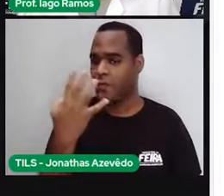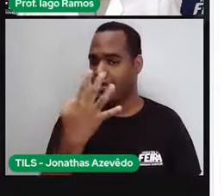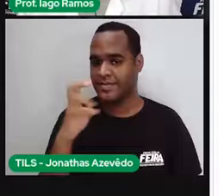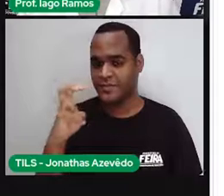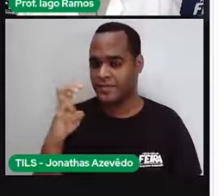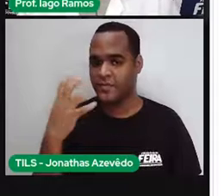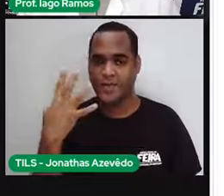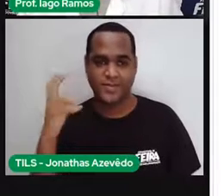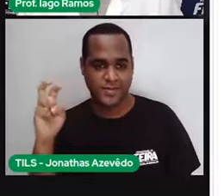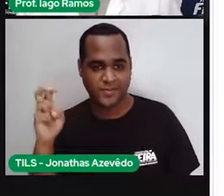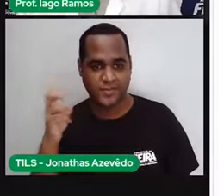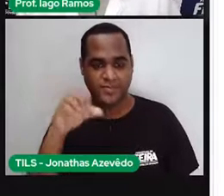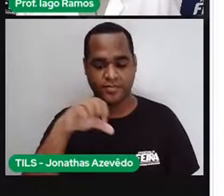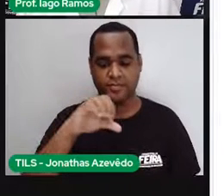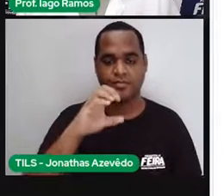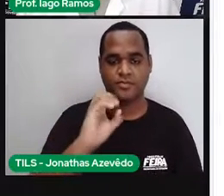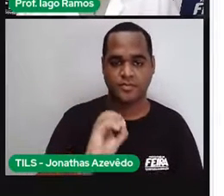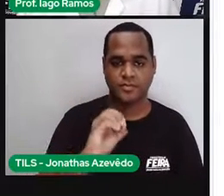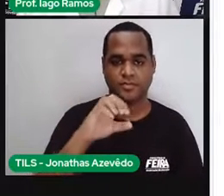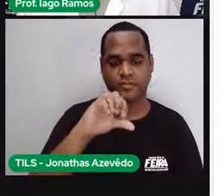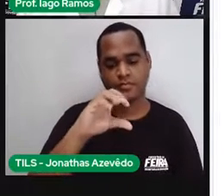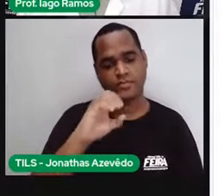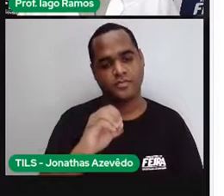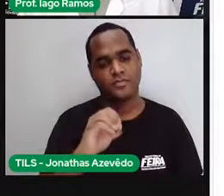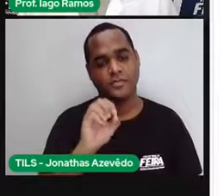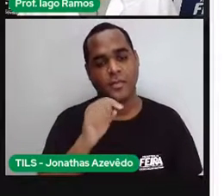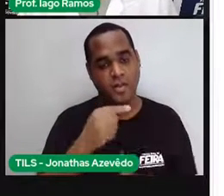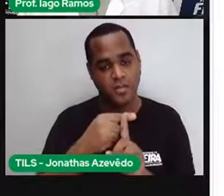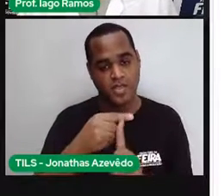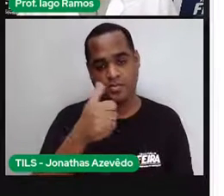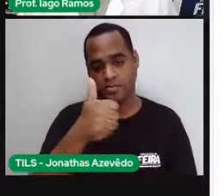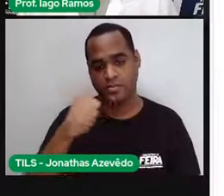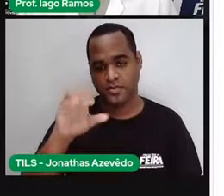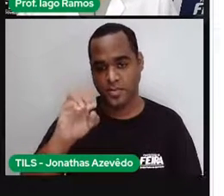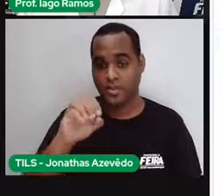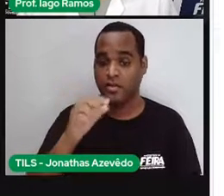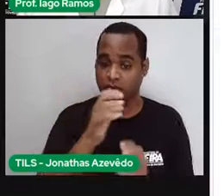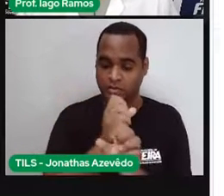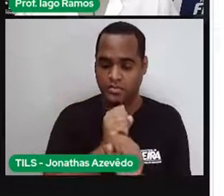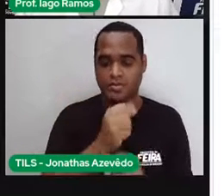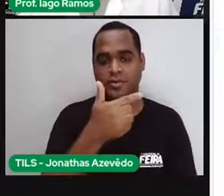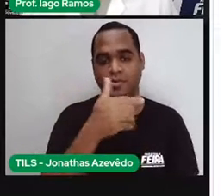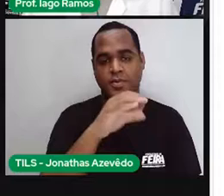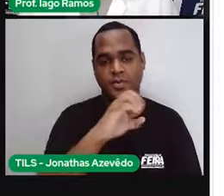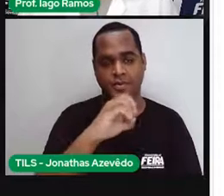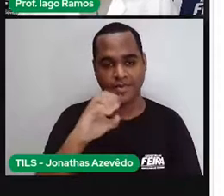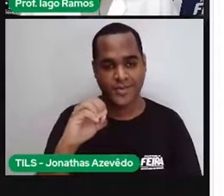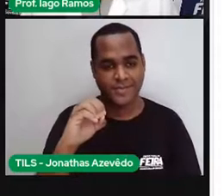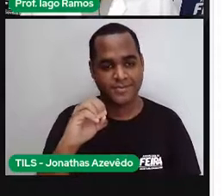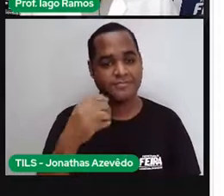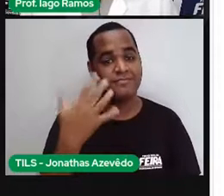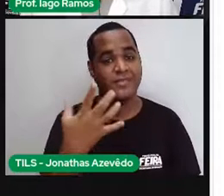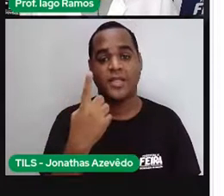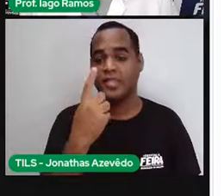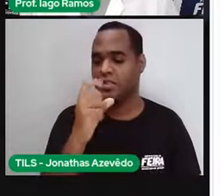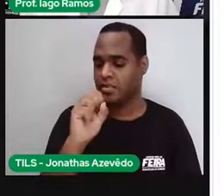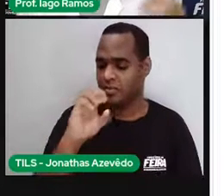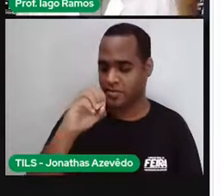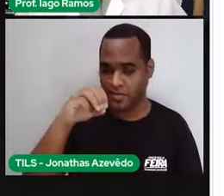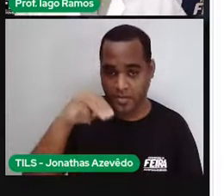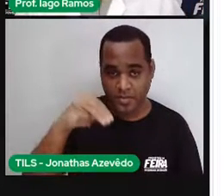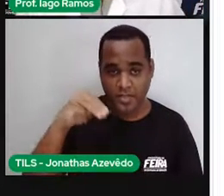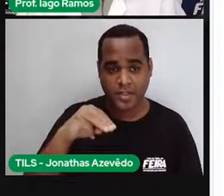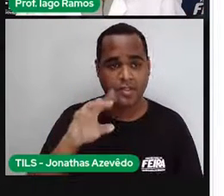90. 90 mais 110 dá 200 metros. Ou seja, só tem 180 metros,